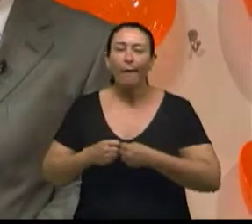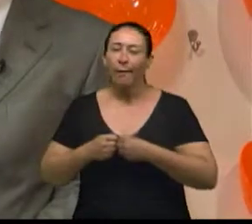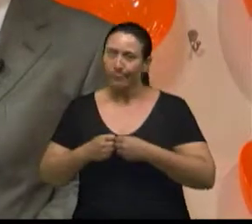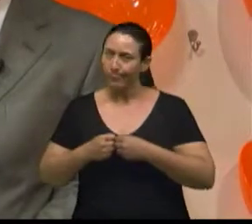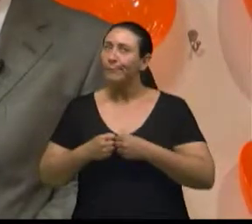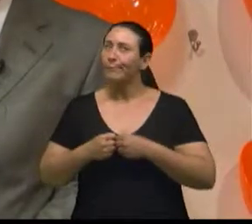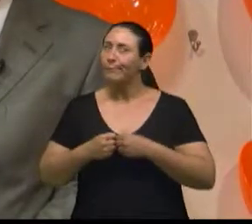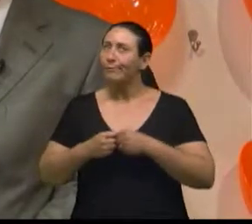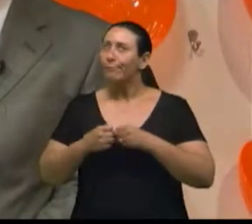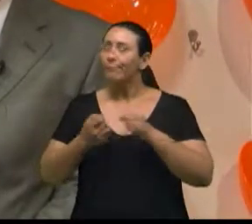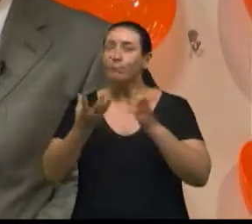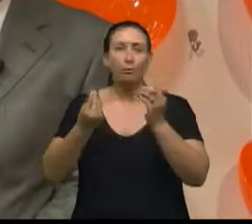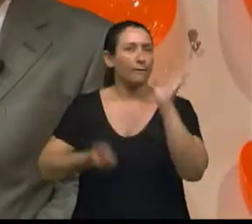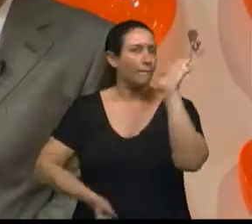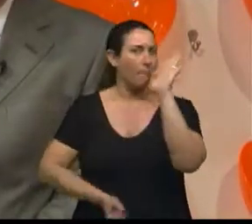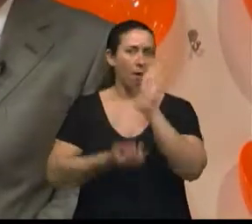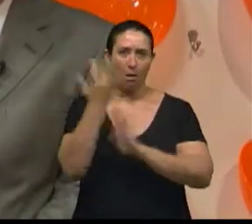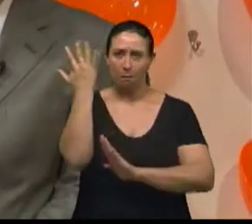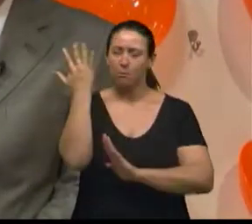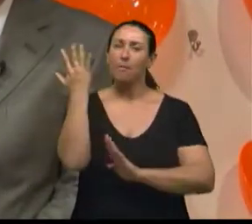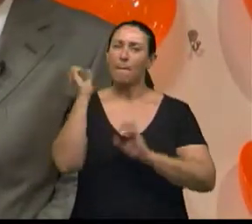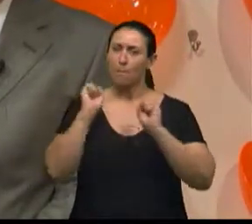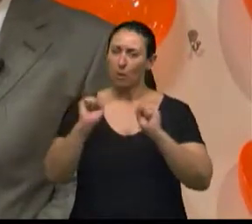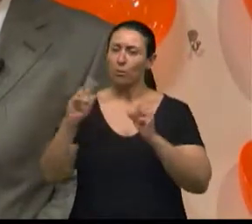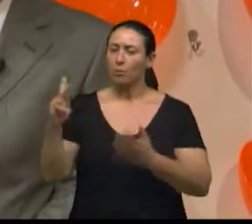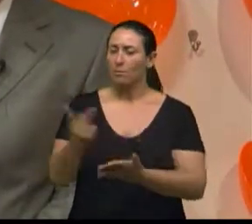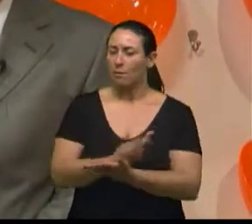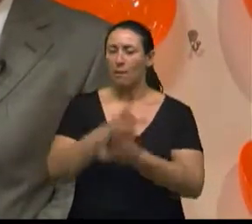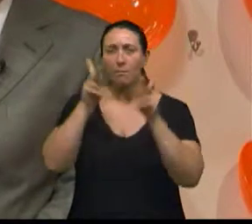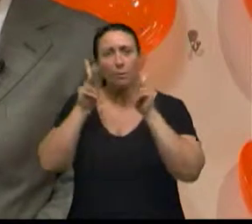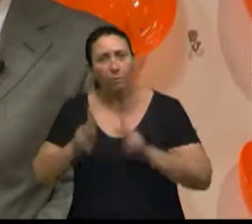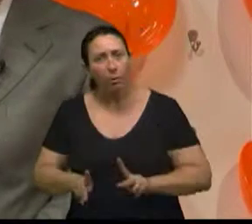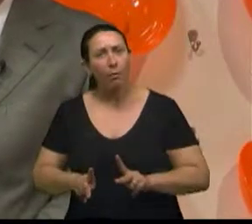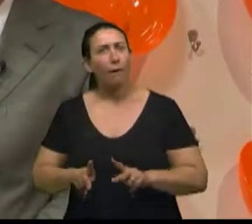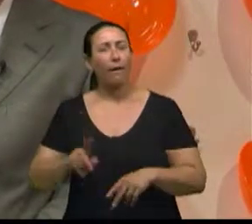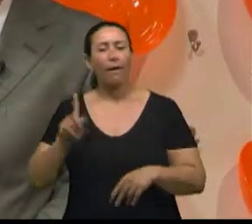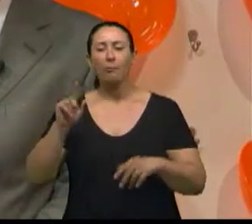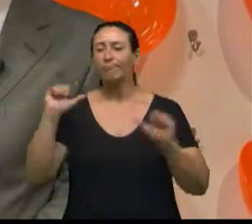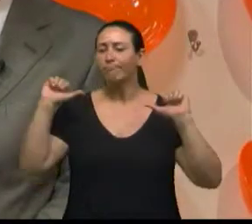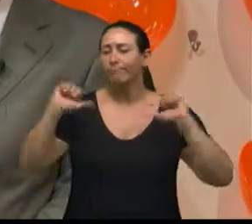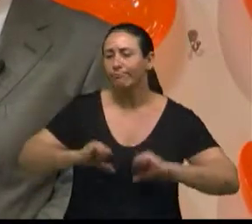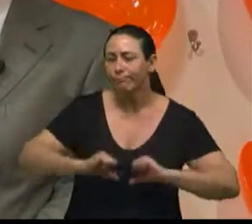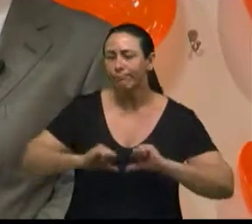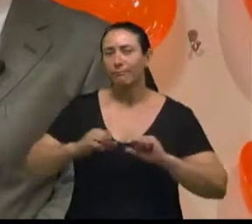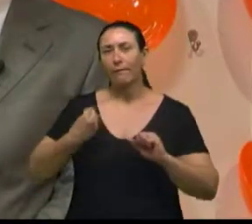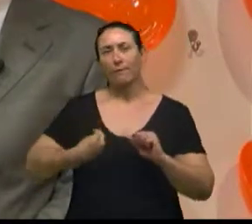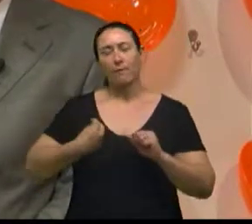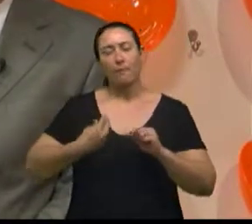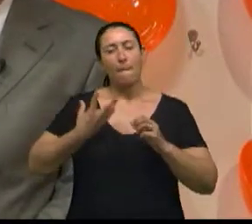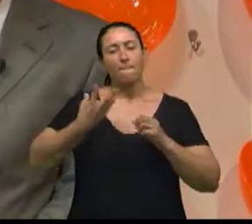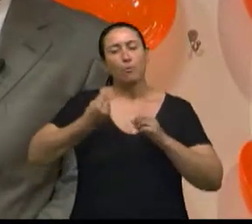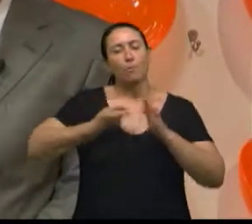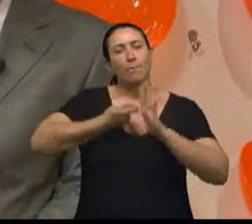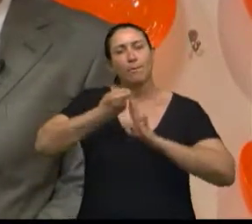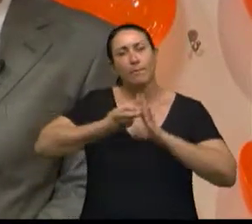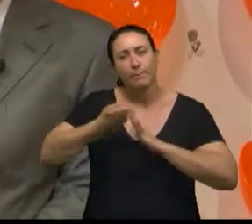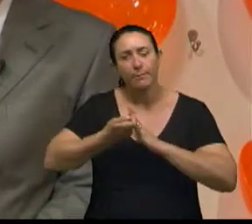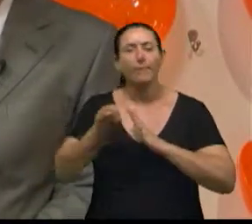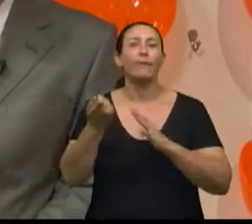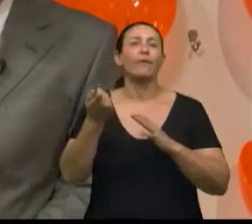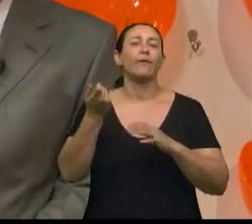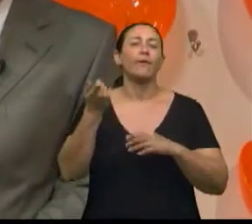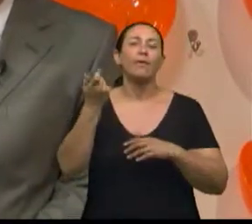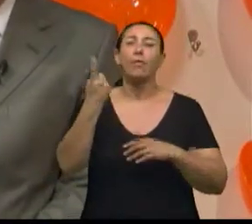vezes acaba com essa pessoa, ficando incapacitada por muitos meses, incapacitada